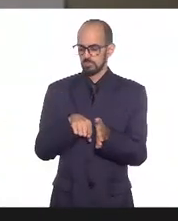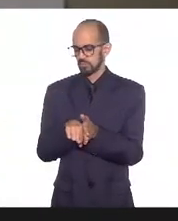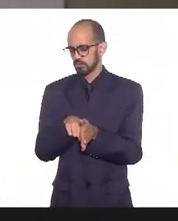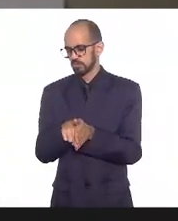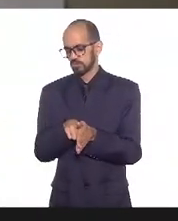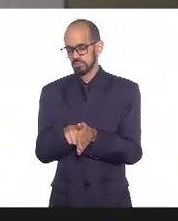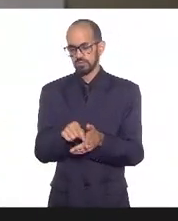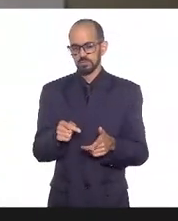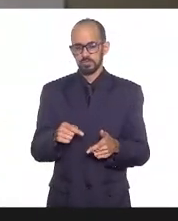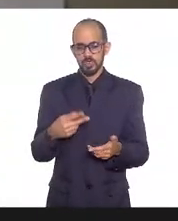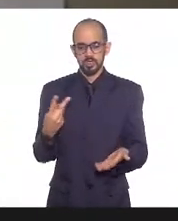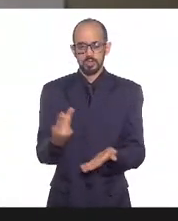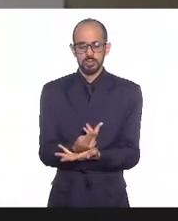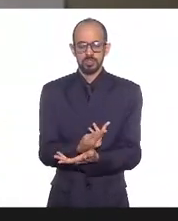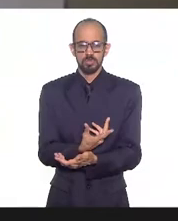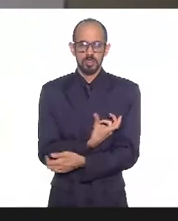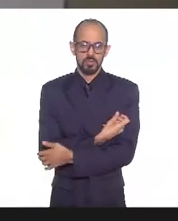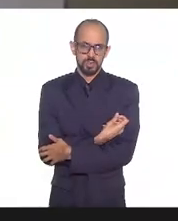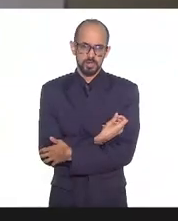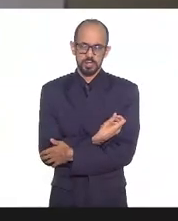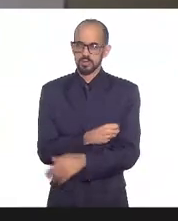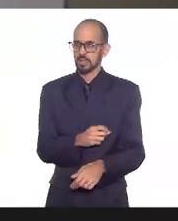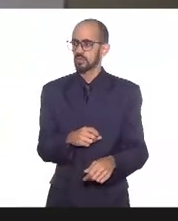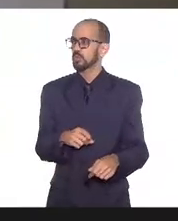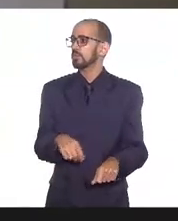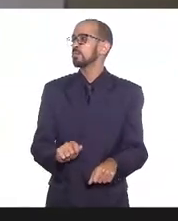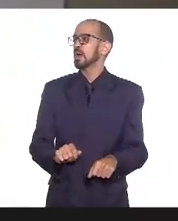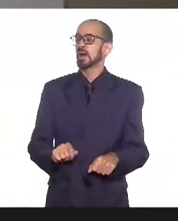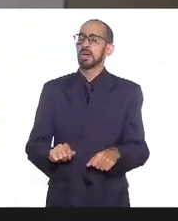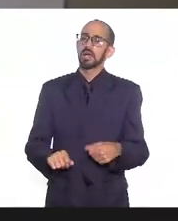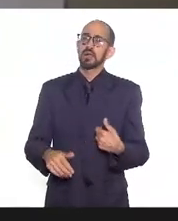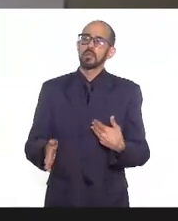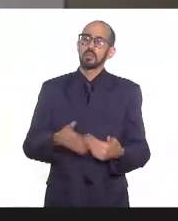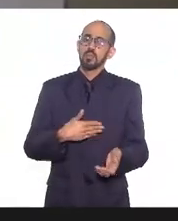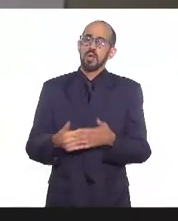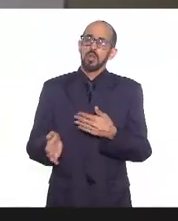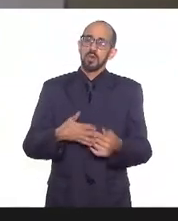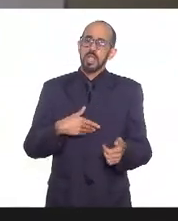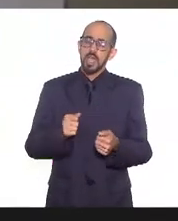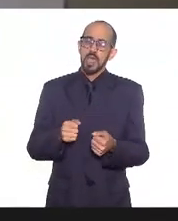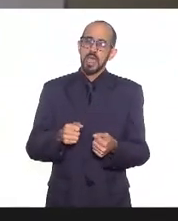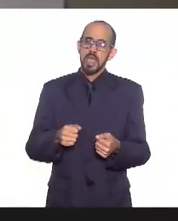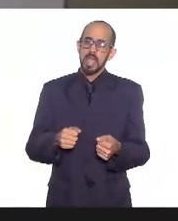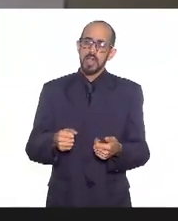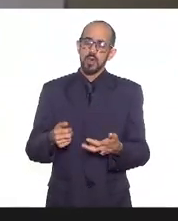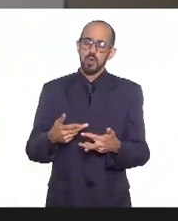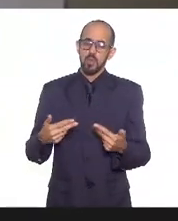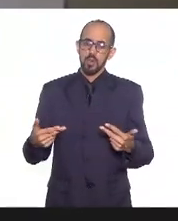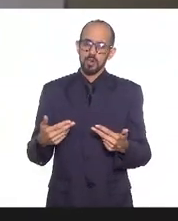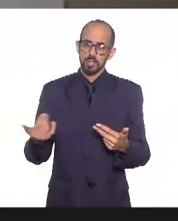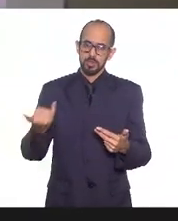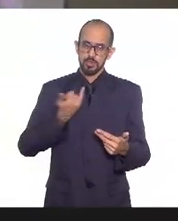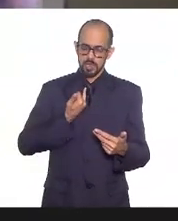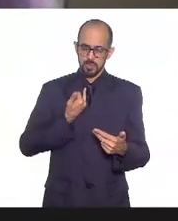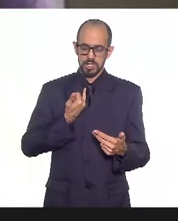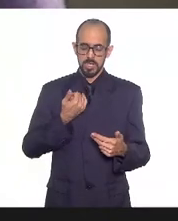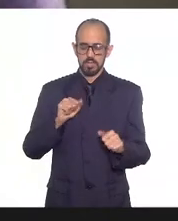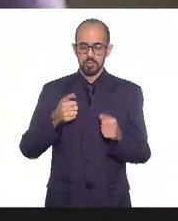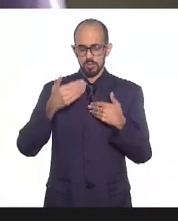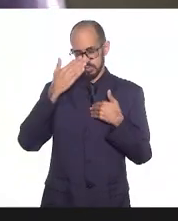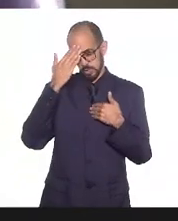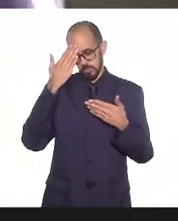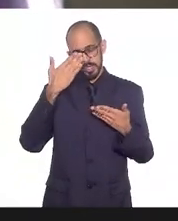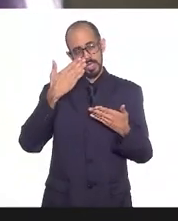a disposição para eventual encaminhamento de alguma questão que nos caiba por atribuição muito